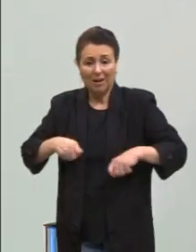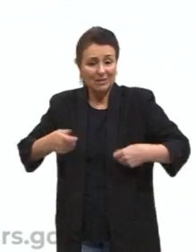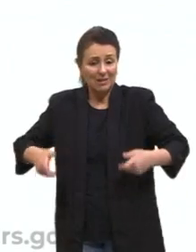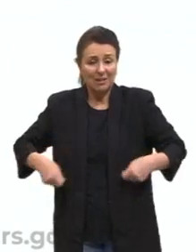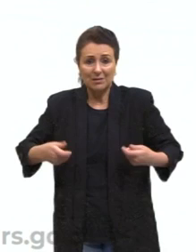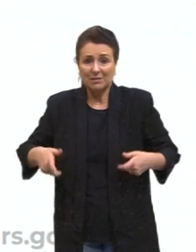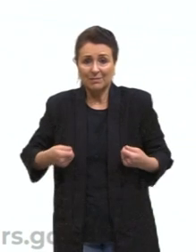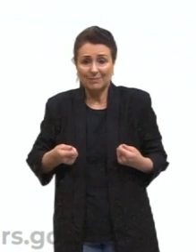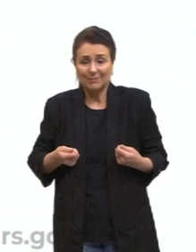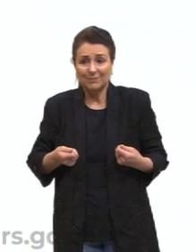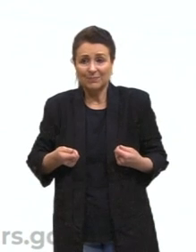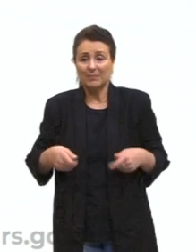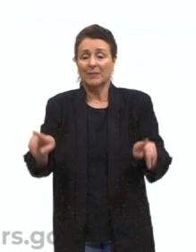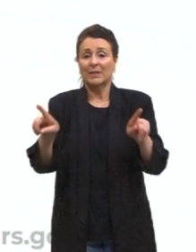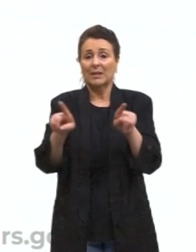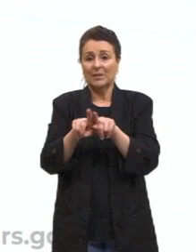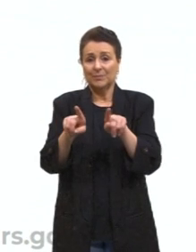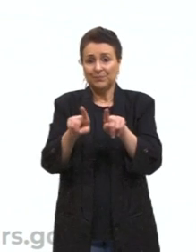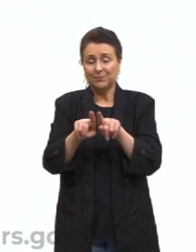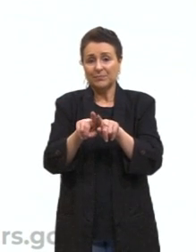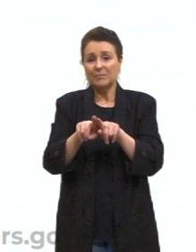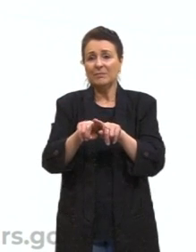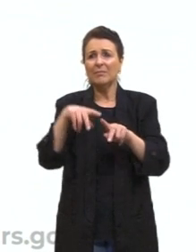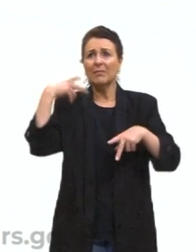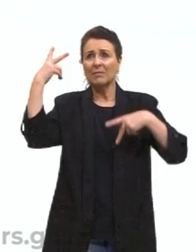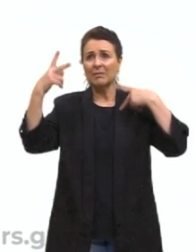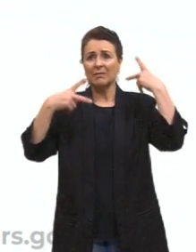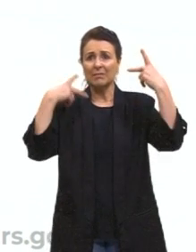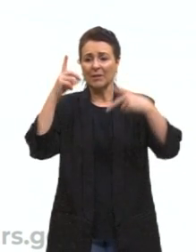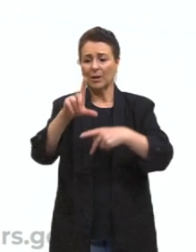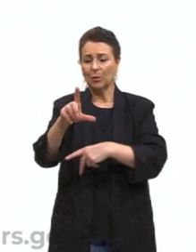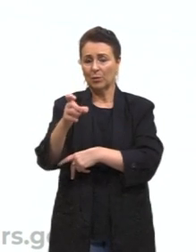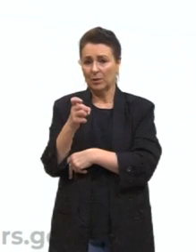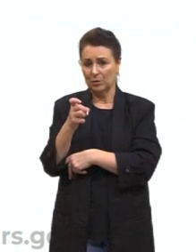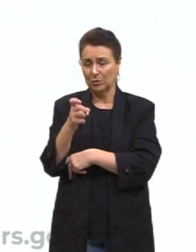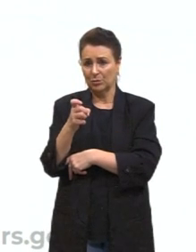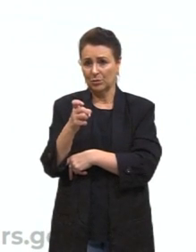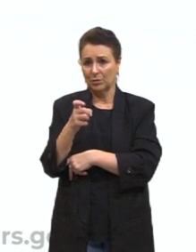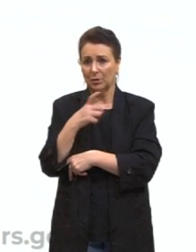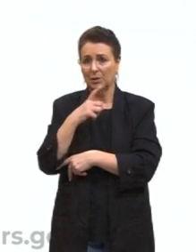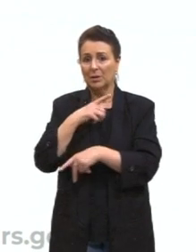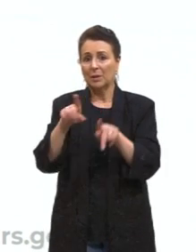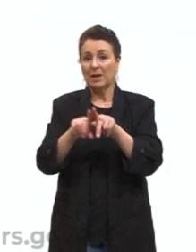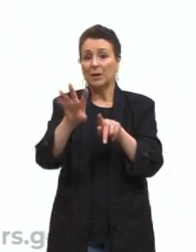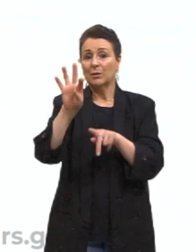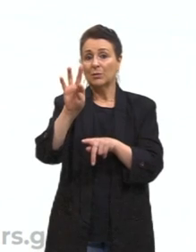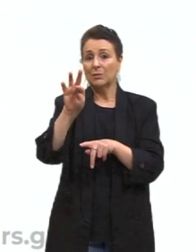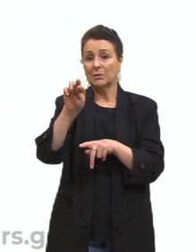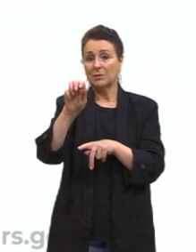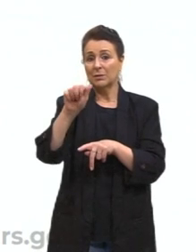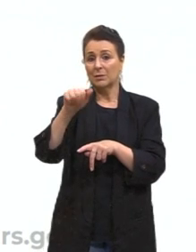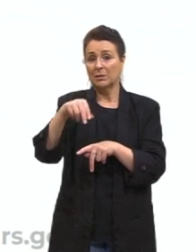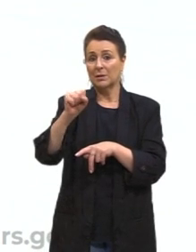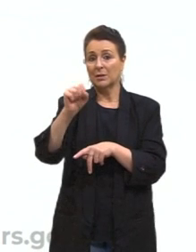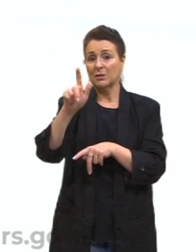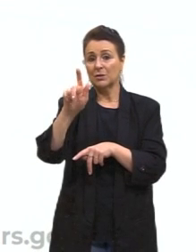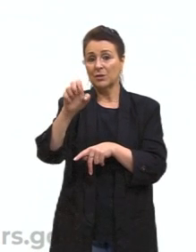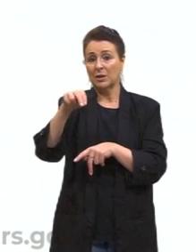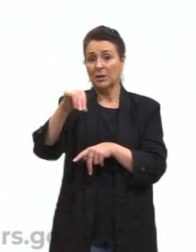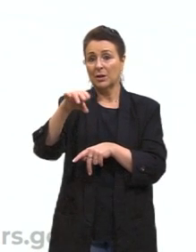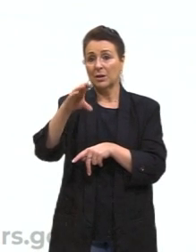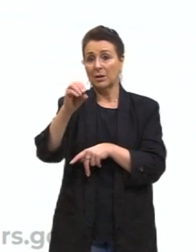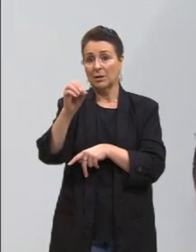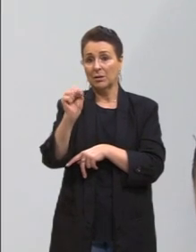Ainda nessa questão da poluição e do lixo, a questão da discussão dos transgênicos, né? Essa produção dos transgênicos